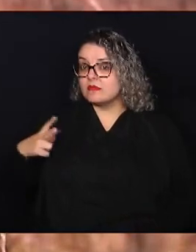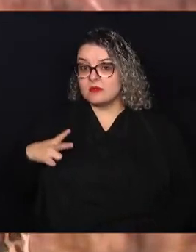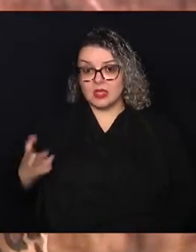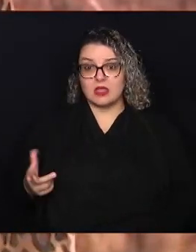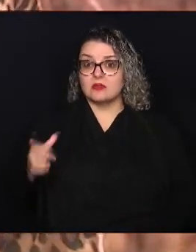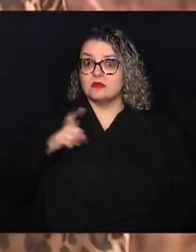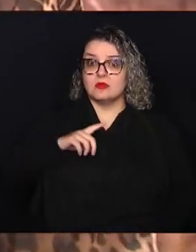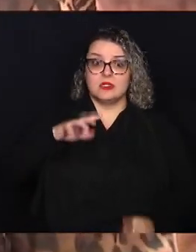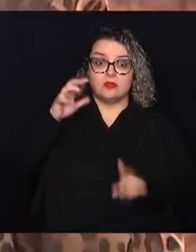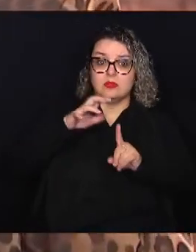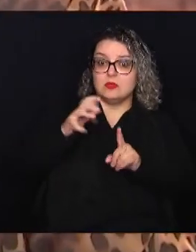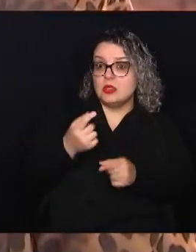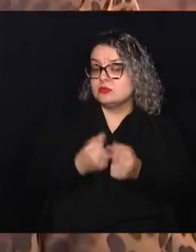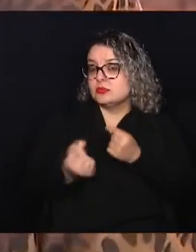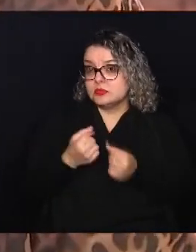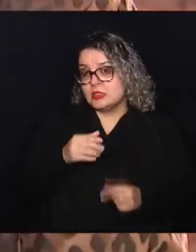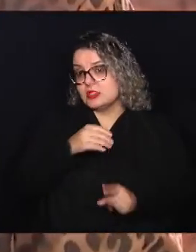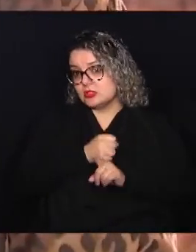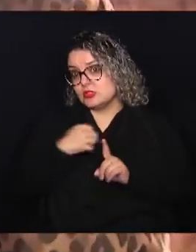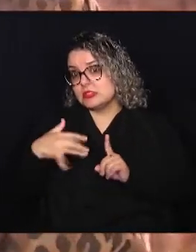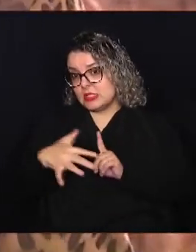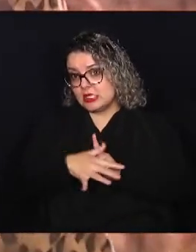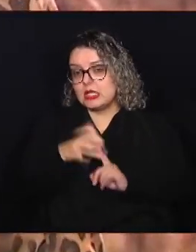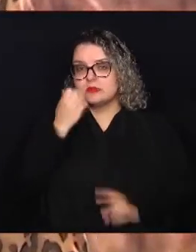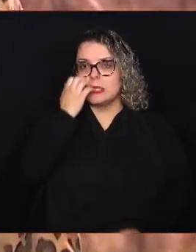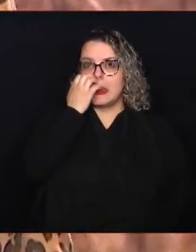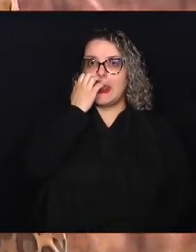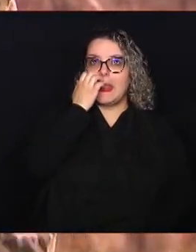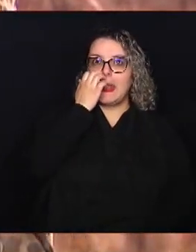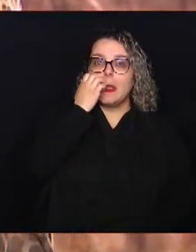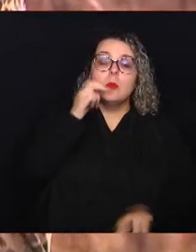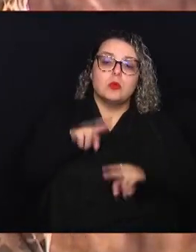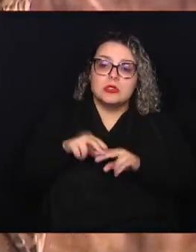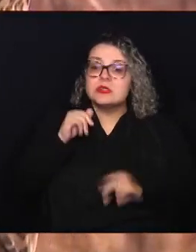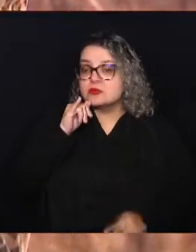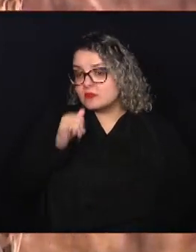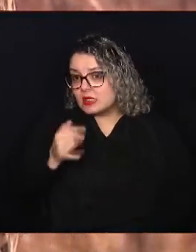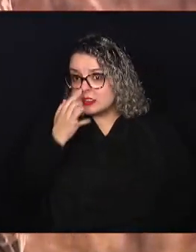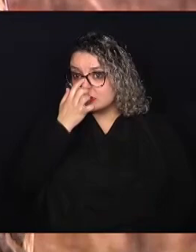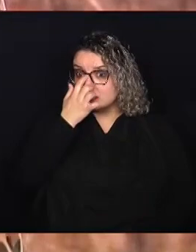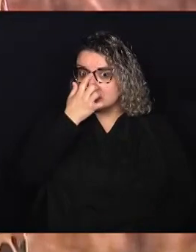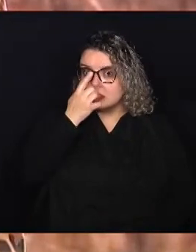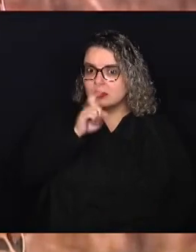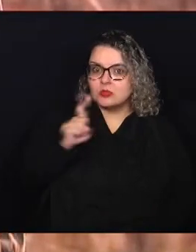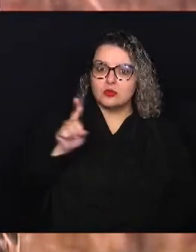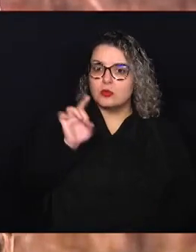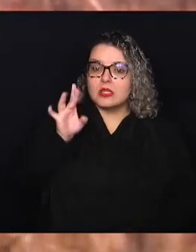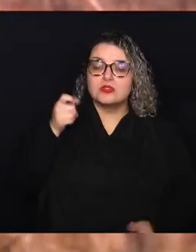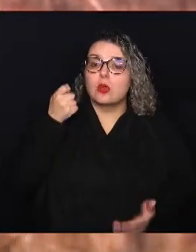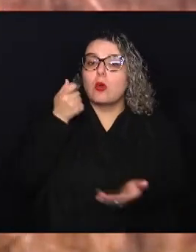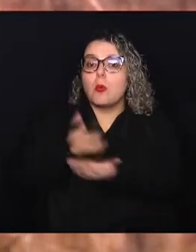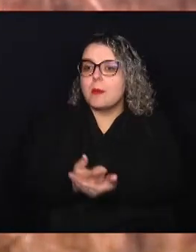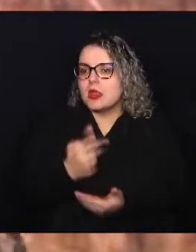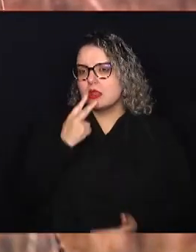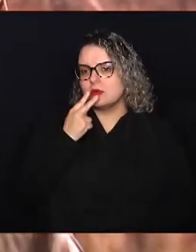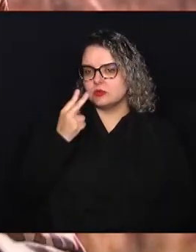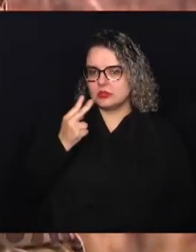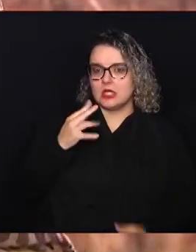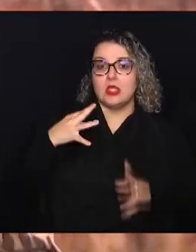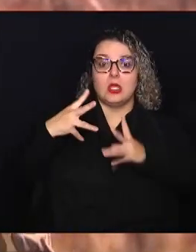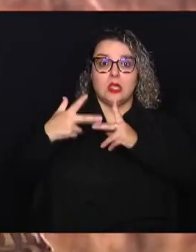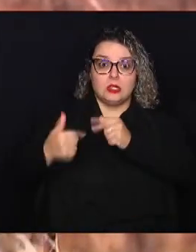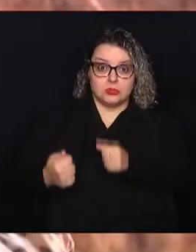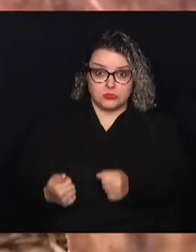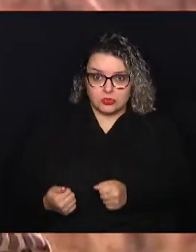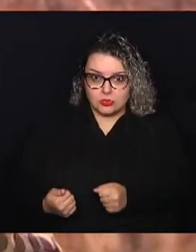impacto econômico realmente na sociedade. Por isso que a gente fala que realmente não é só comprar o cigarro, é toda jornada